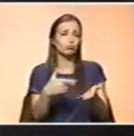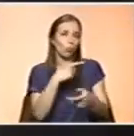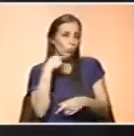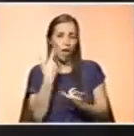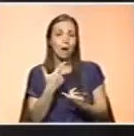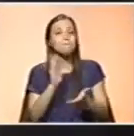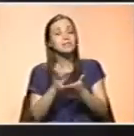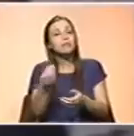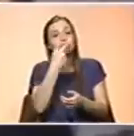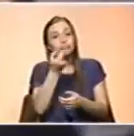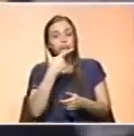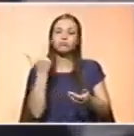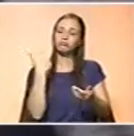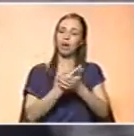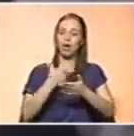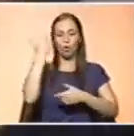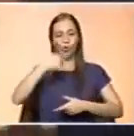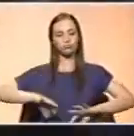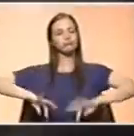desenvolver e manter saudável.